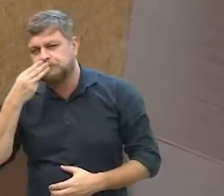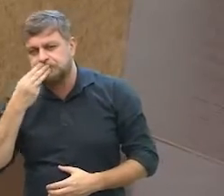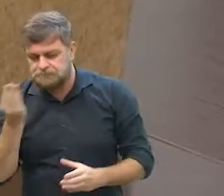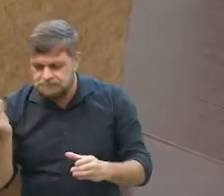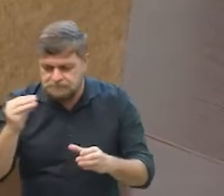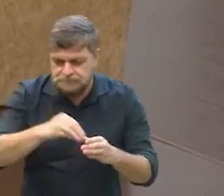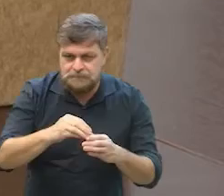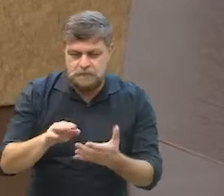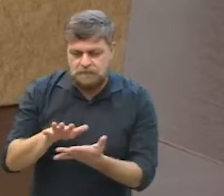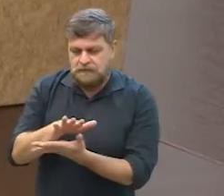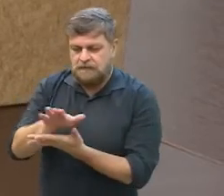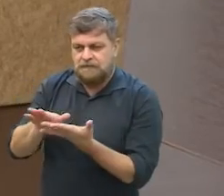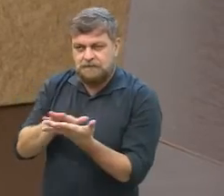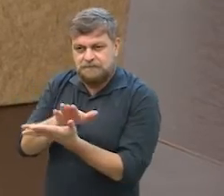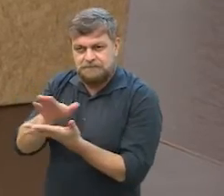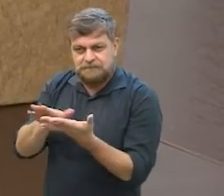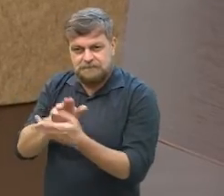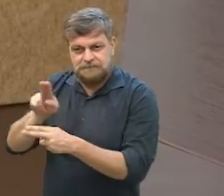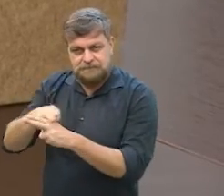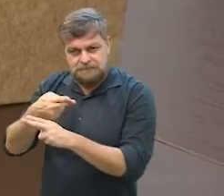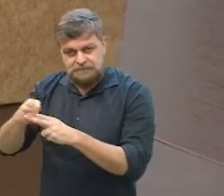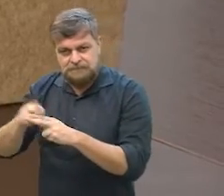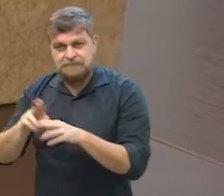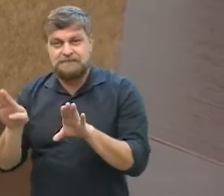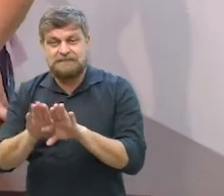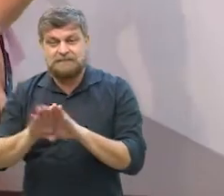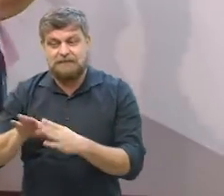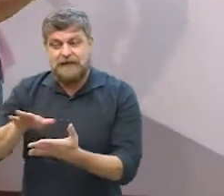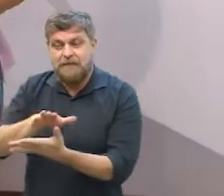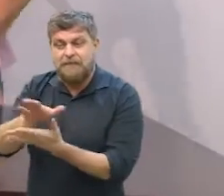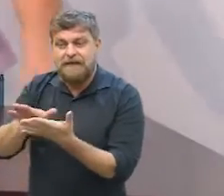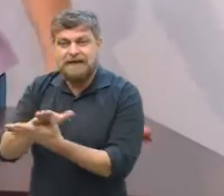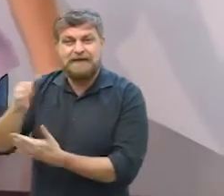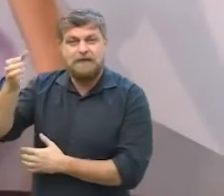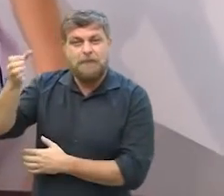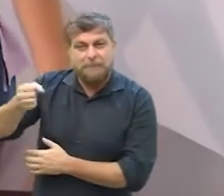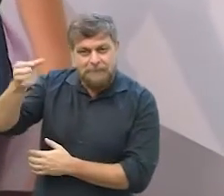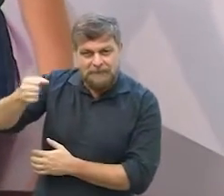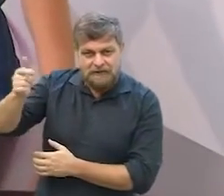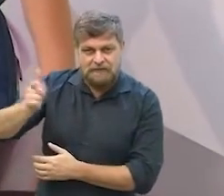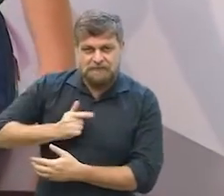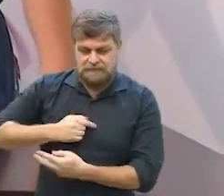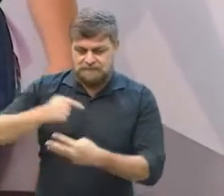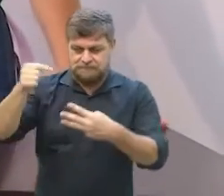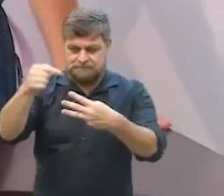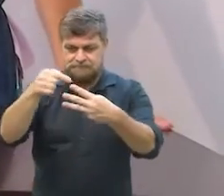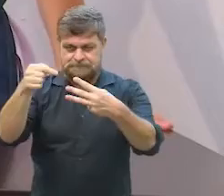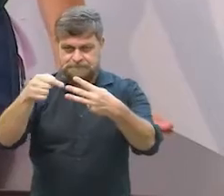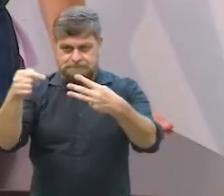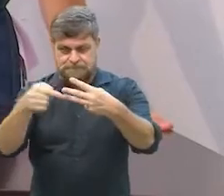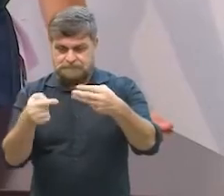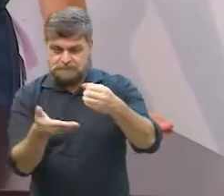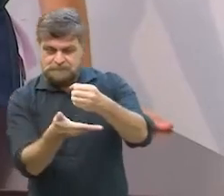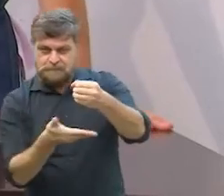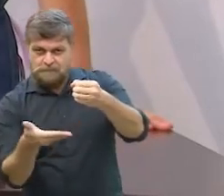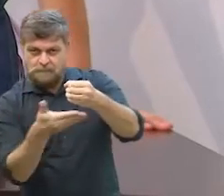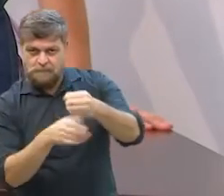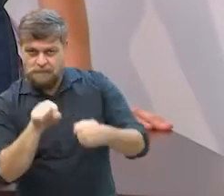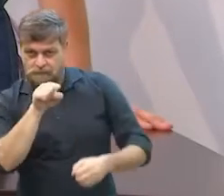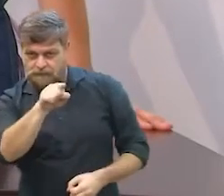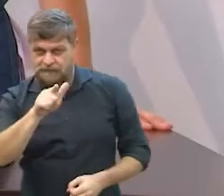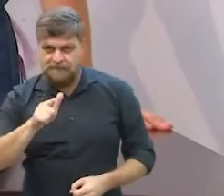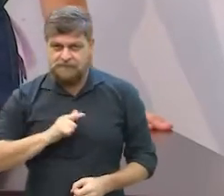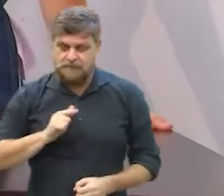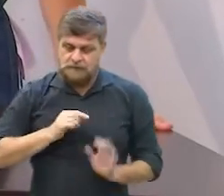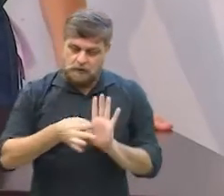o brigadeiro brigadeiro de chocolate e o brigadeiro branco foram três bases três bases né pra vocês aí